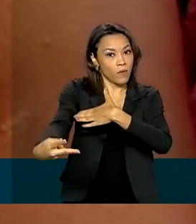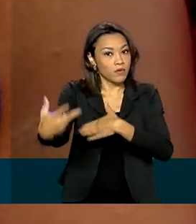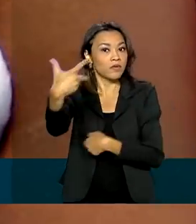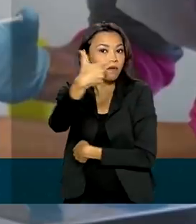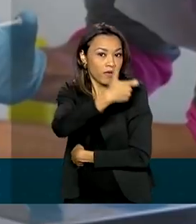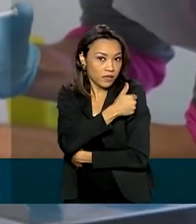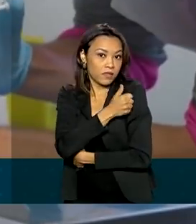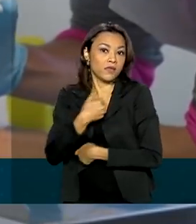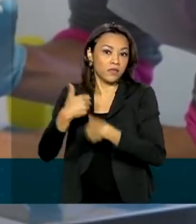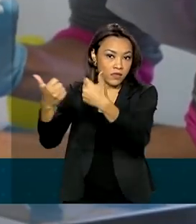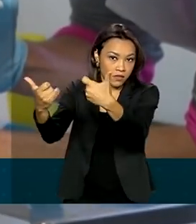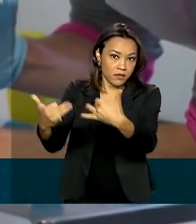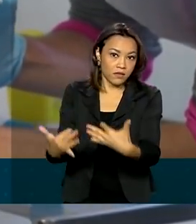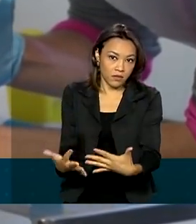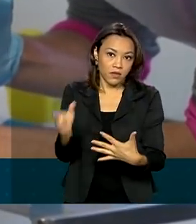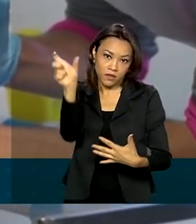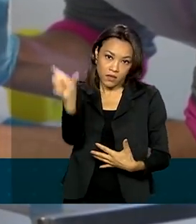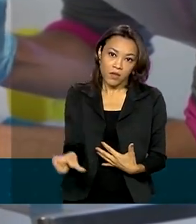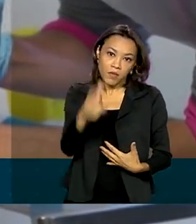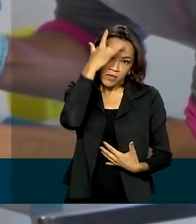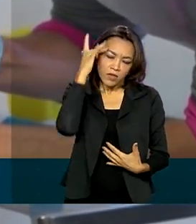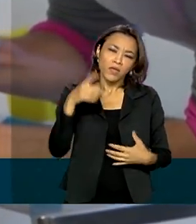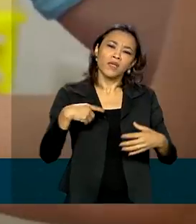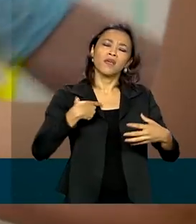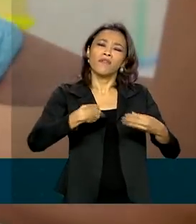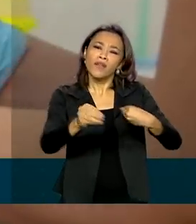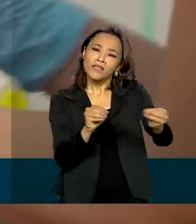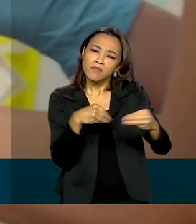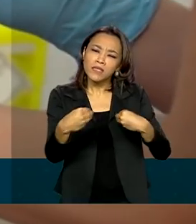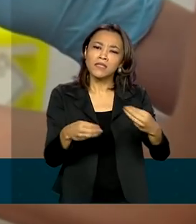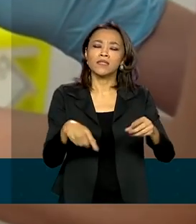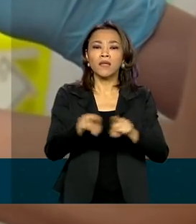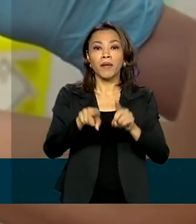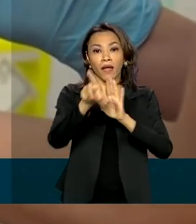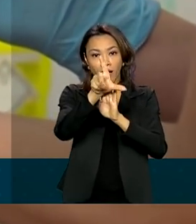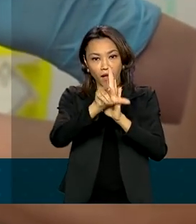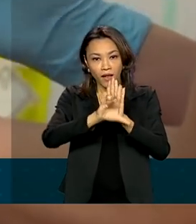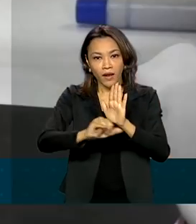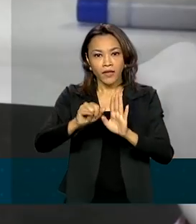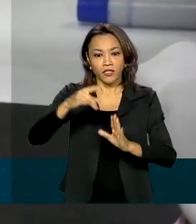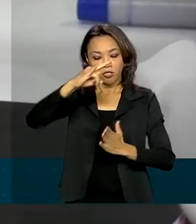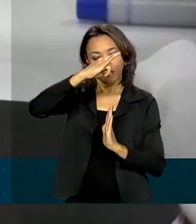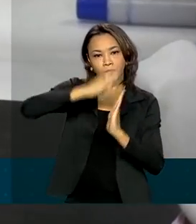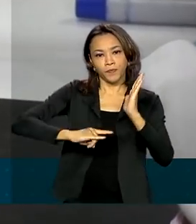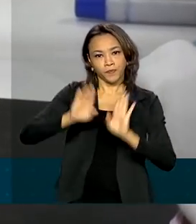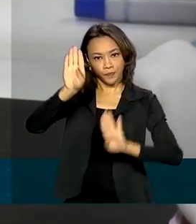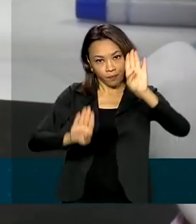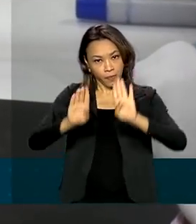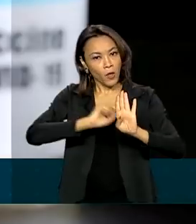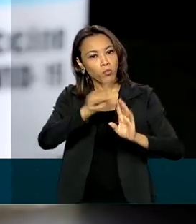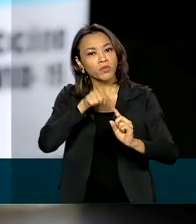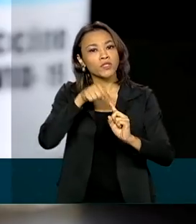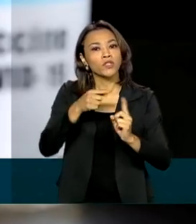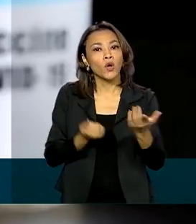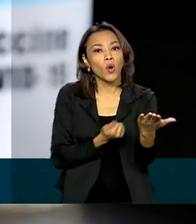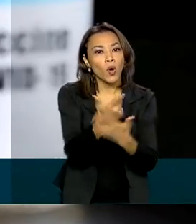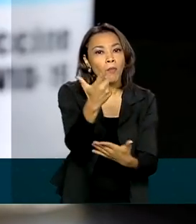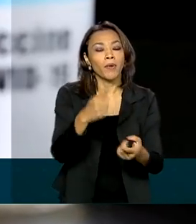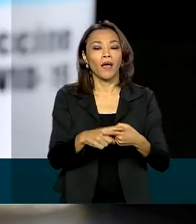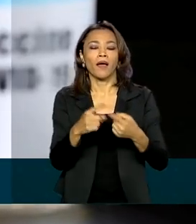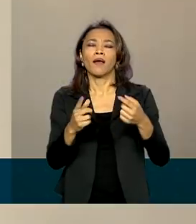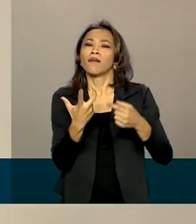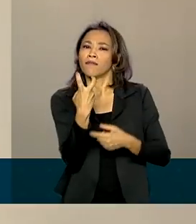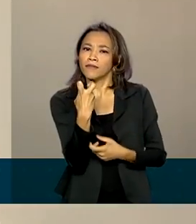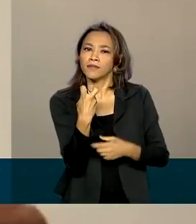por meio de uso emergencial e flexibiliza a lei de licitações, facilitando assim a compra de vacinas, seringas e